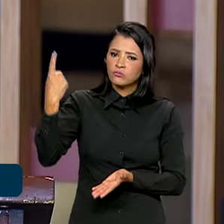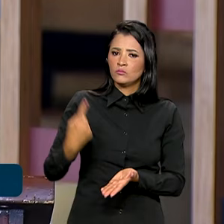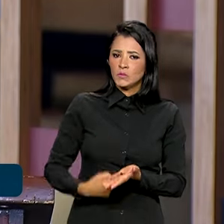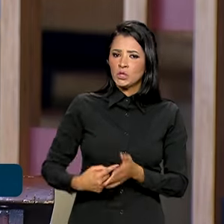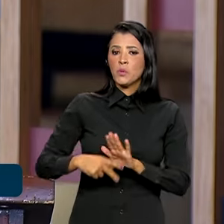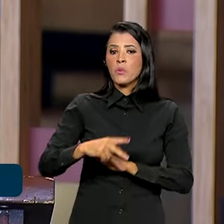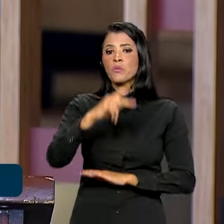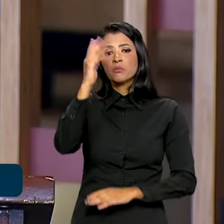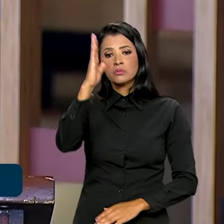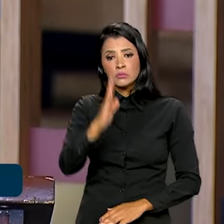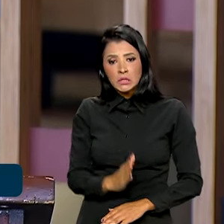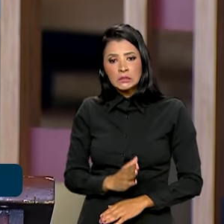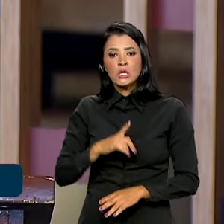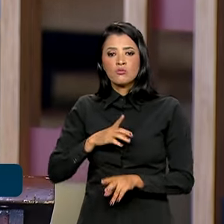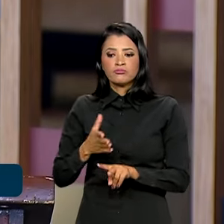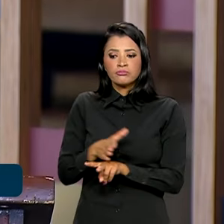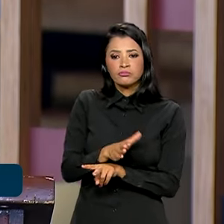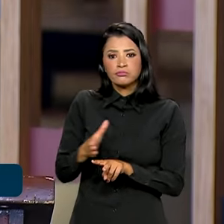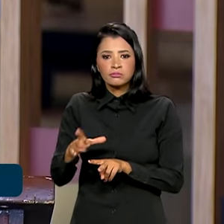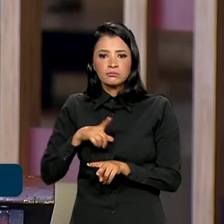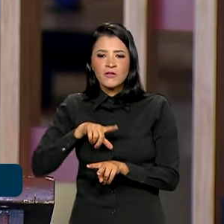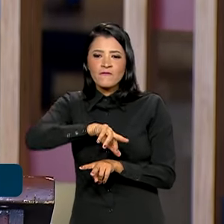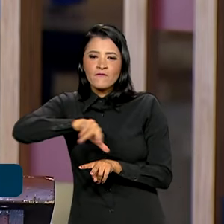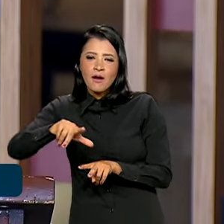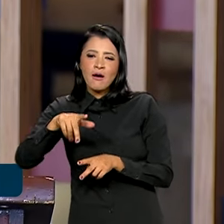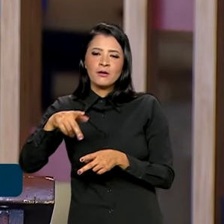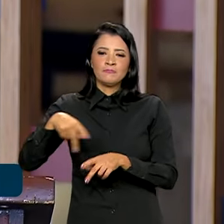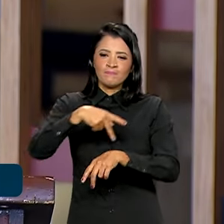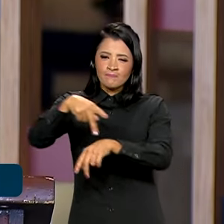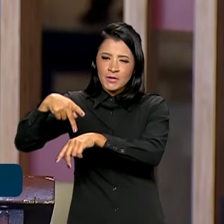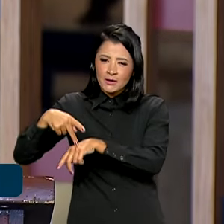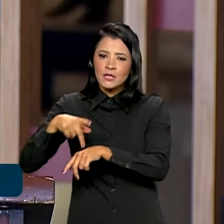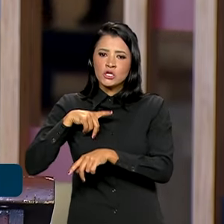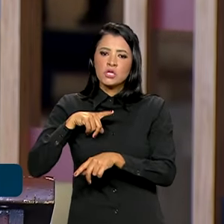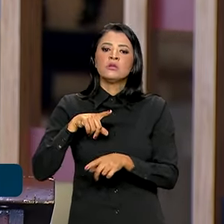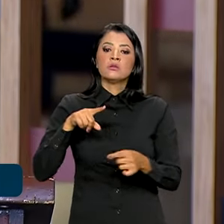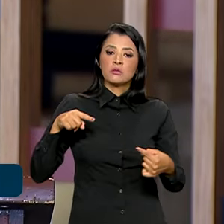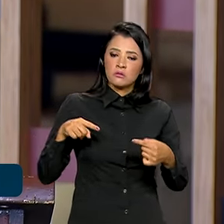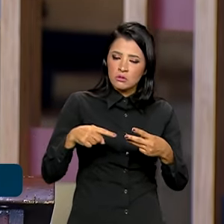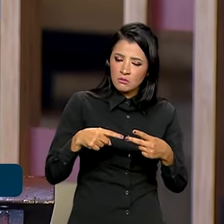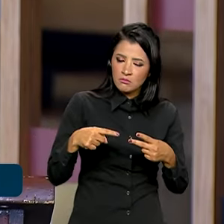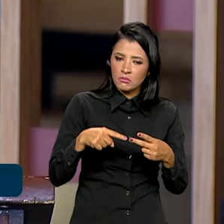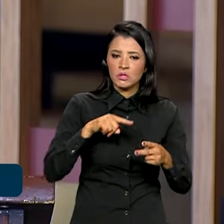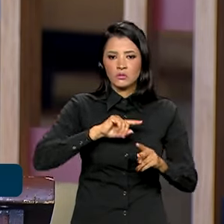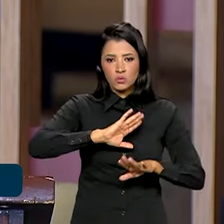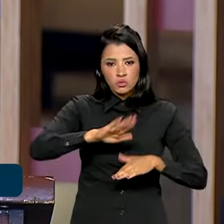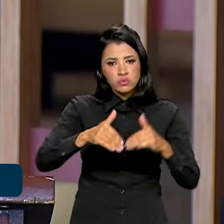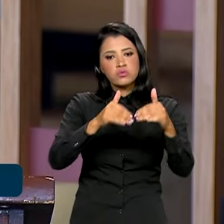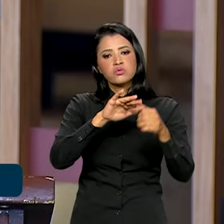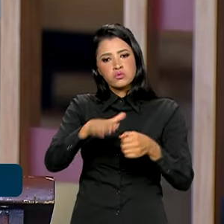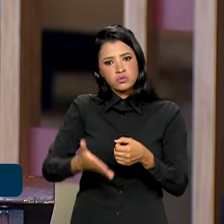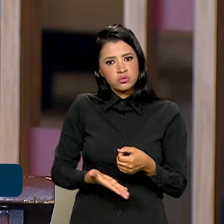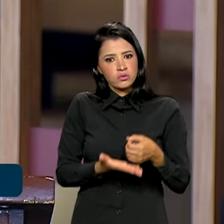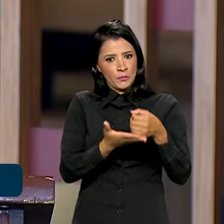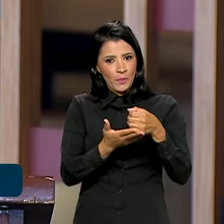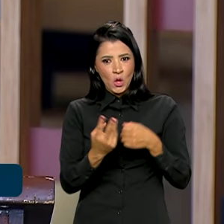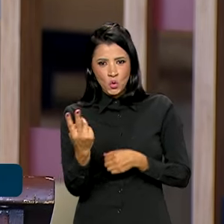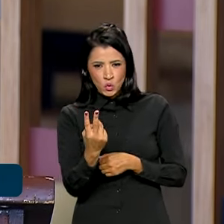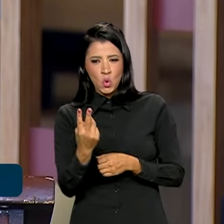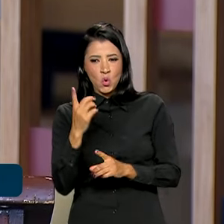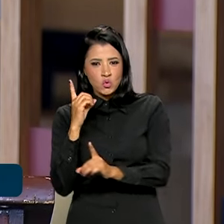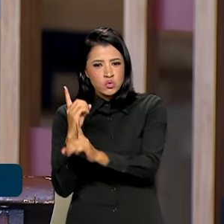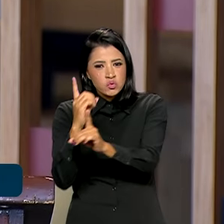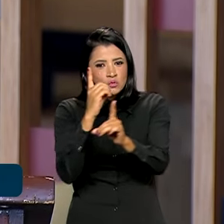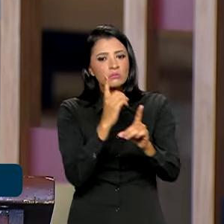brasileiro com o multilateralismo e com o desenvolvimento sustentado. Esses dois encontros simbolizam